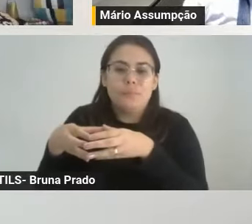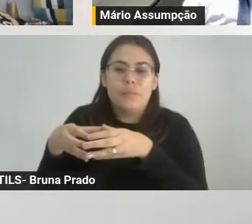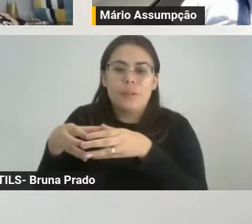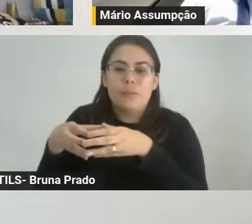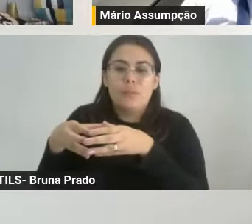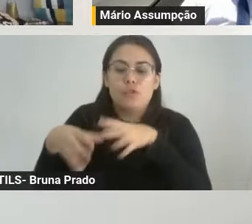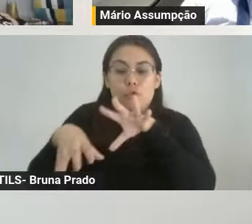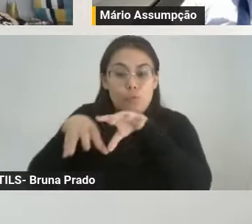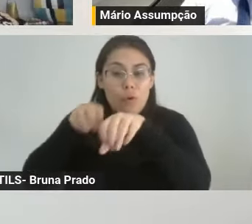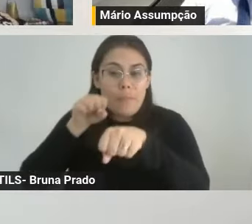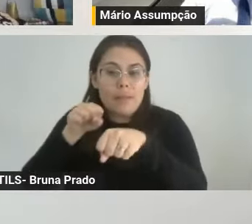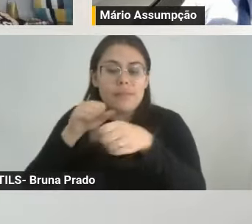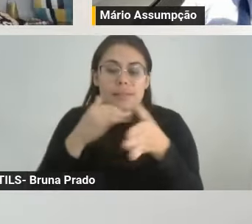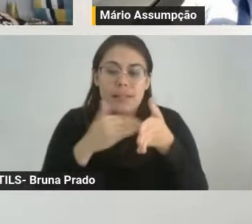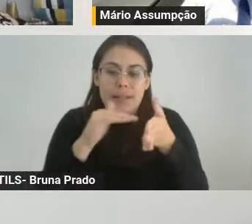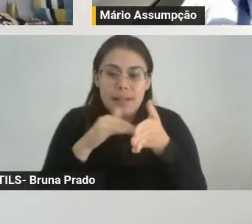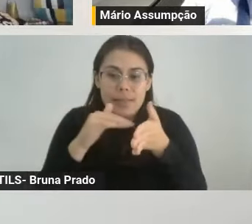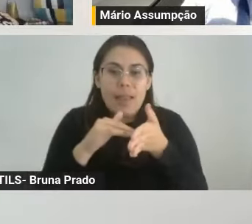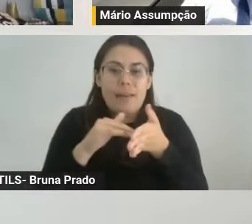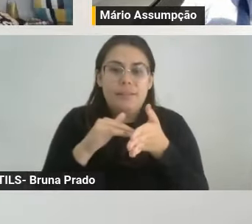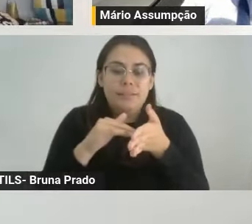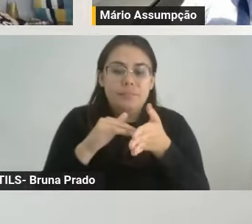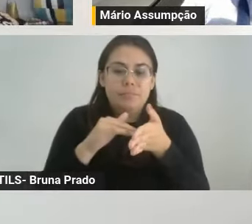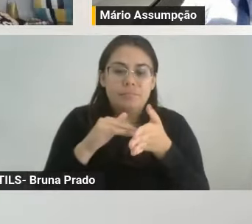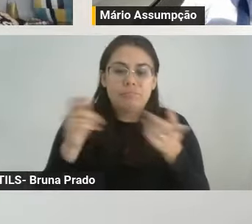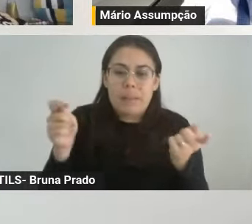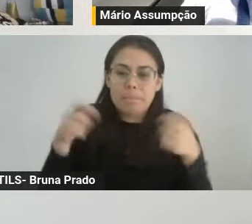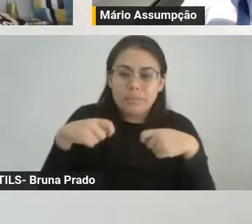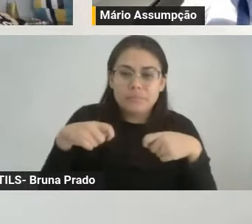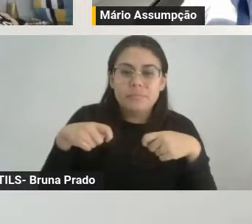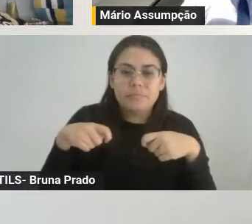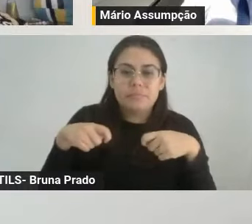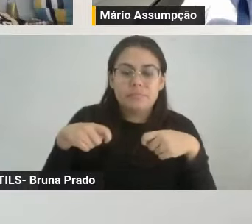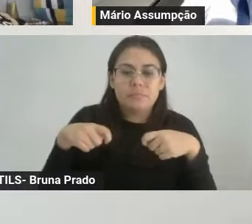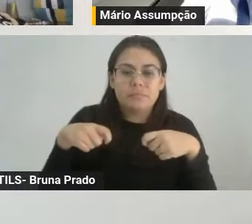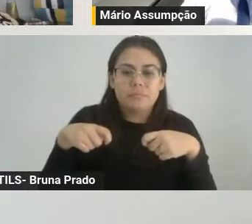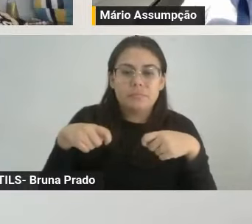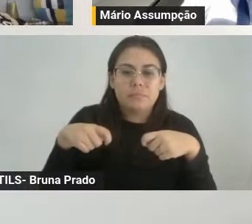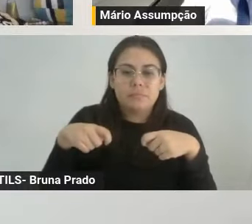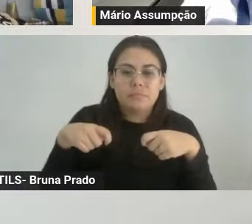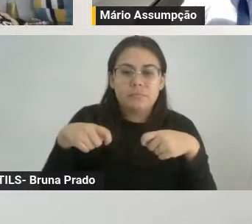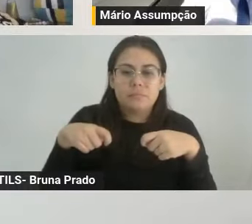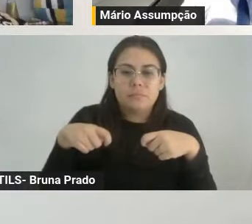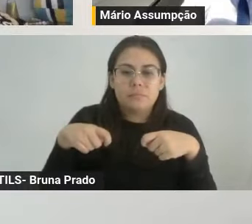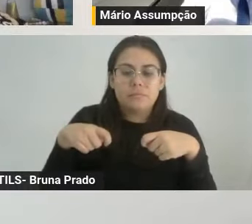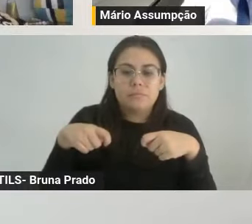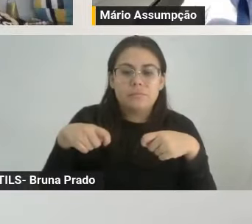Secretaria de Educação, para que possamos ser... conviver,